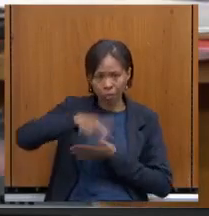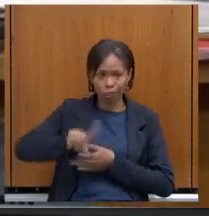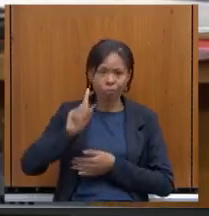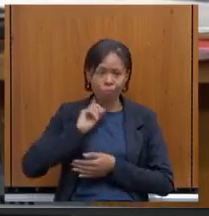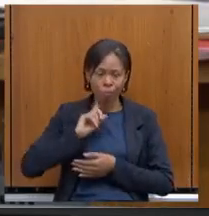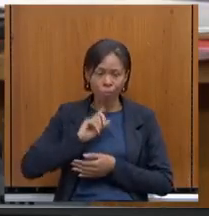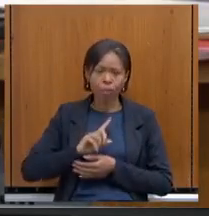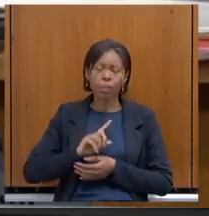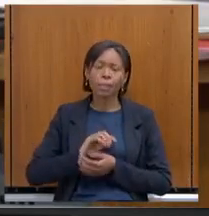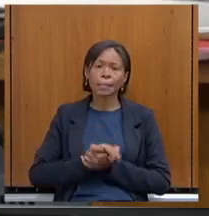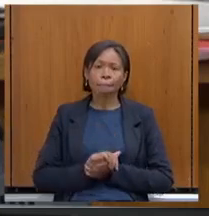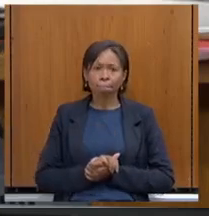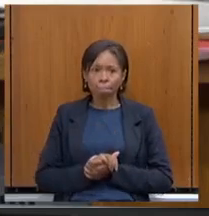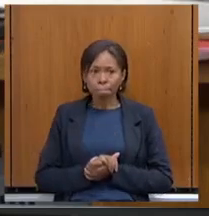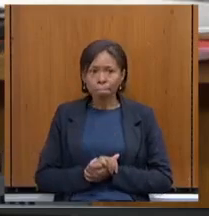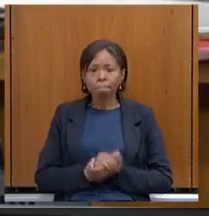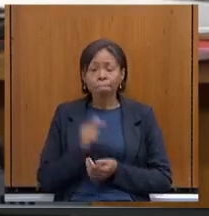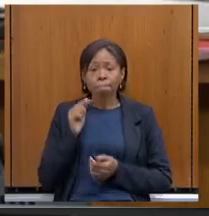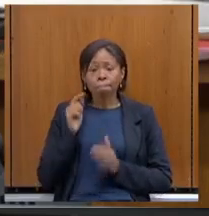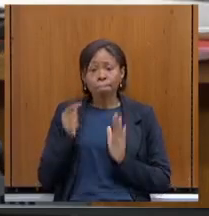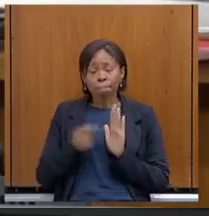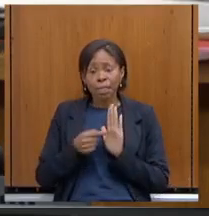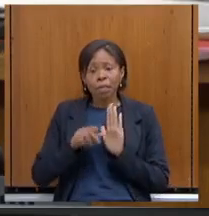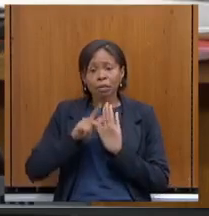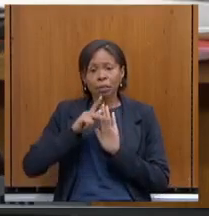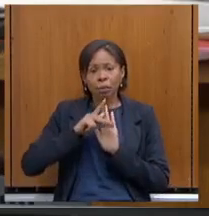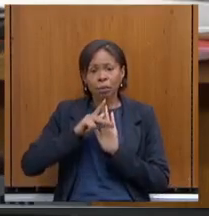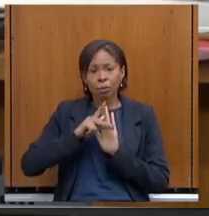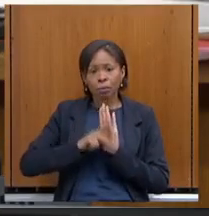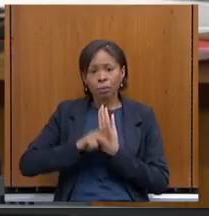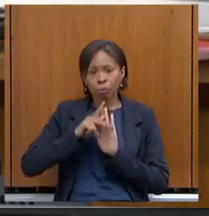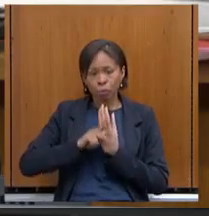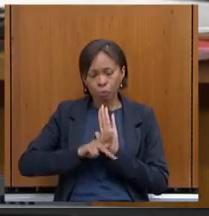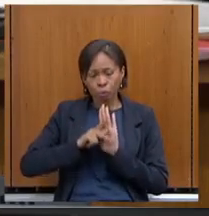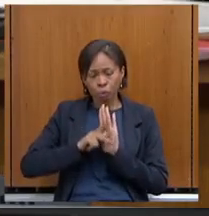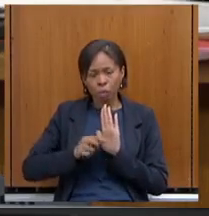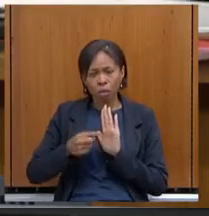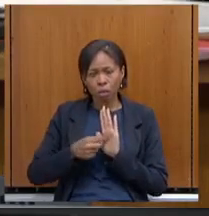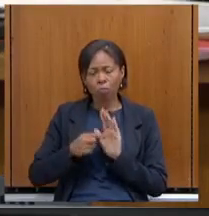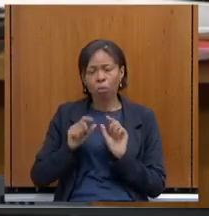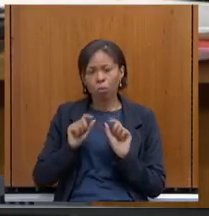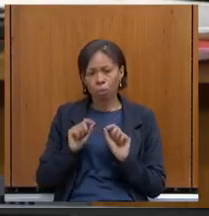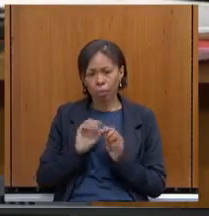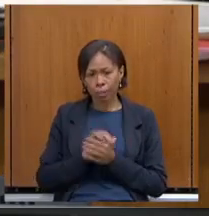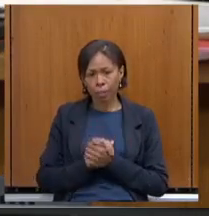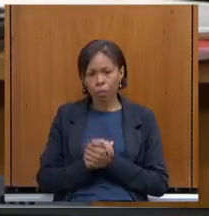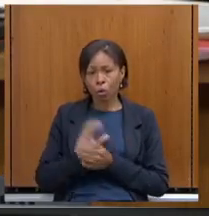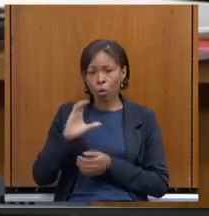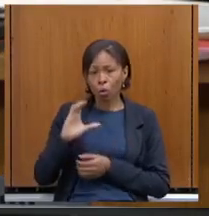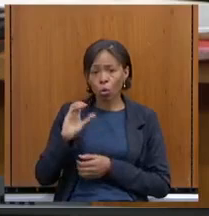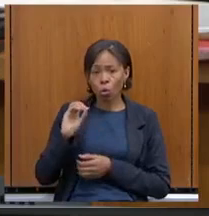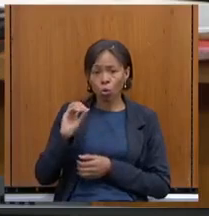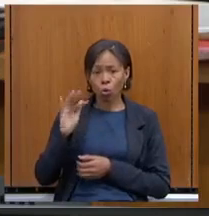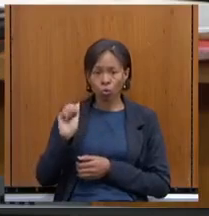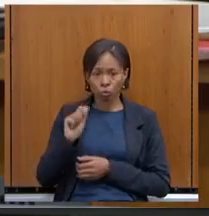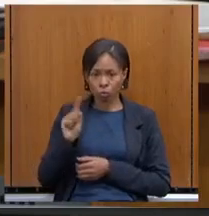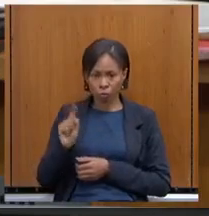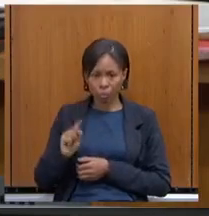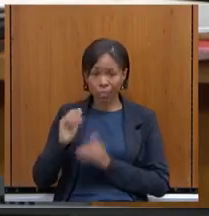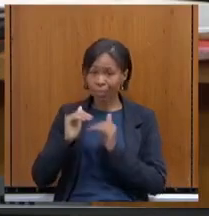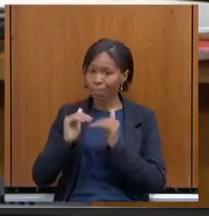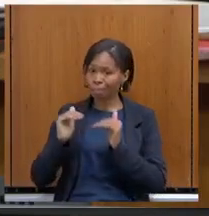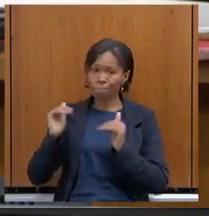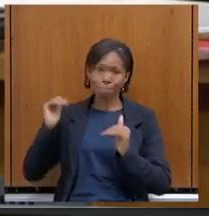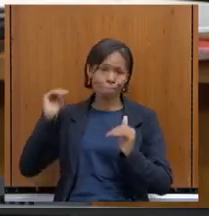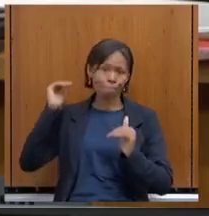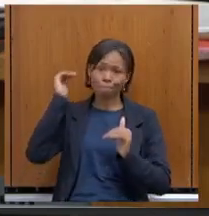existe uma questão, presidente, em que o CONFAS é soberano nos processos. Não é uma